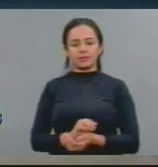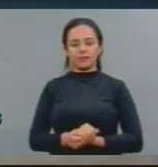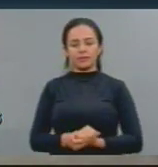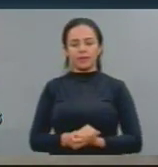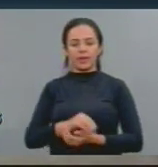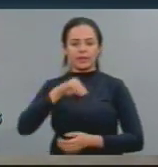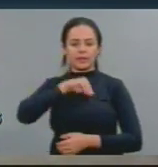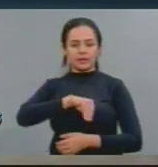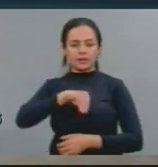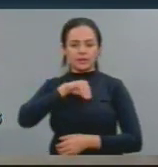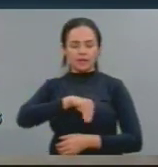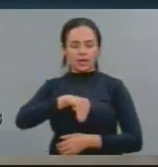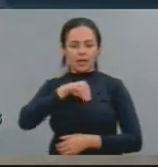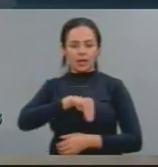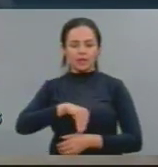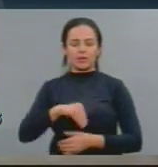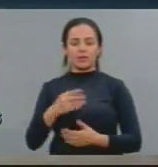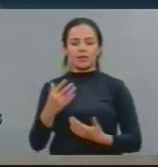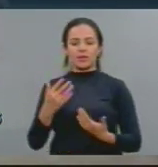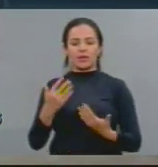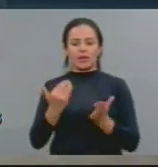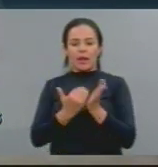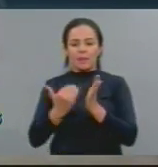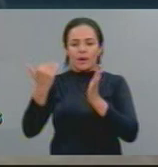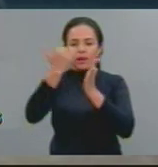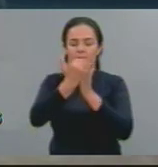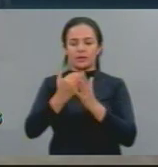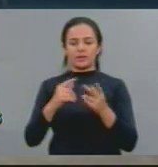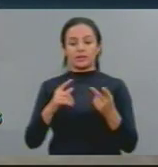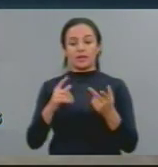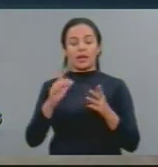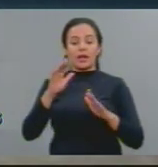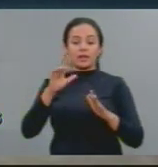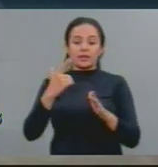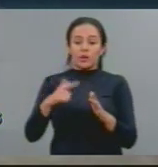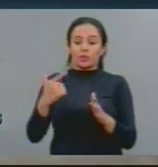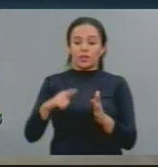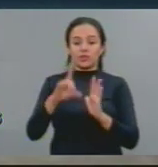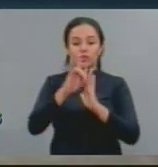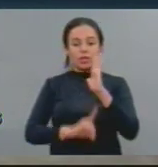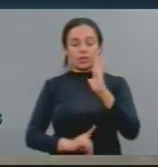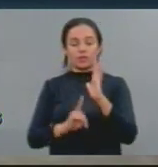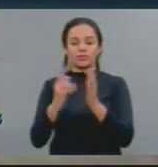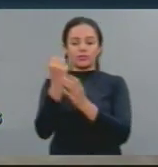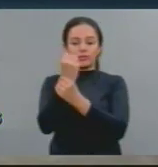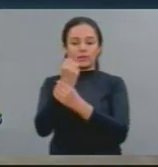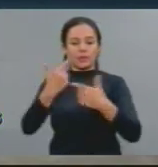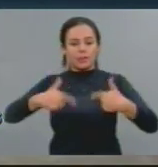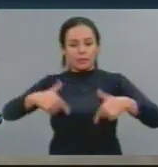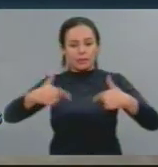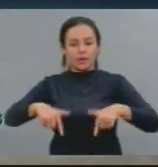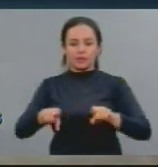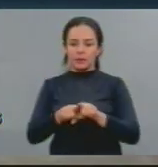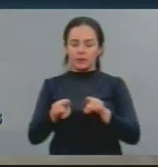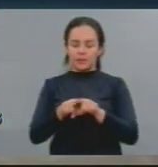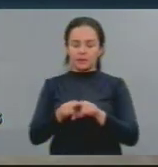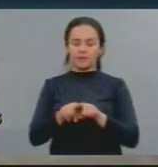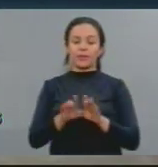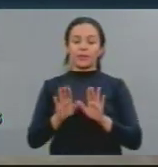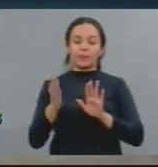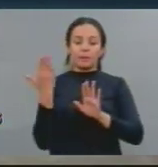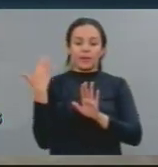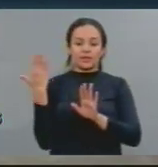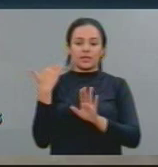salários aviltantes, quando não deram as condições trabalhistas. Mas hoje cria-se nesse país uma nova geração.